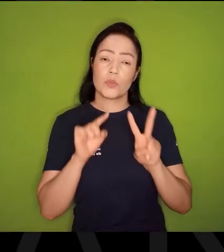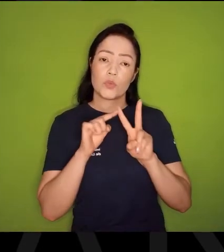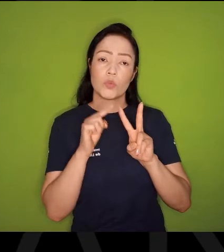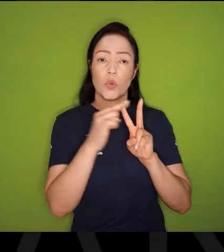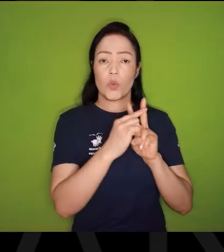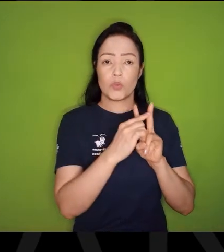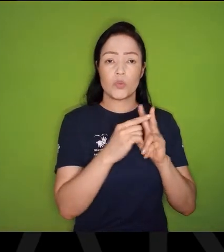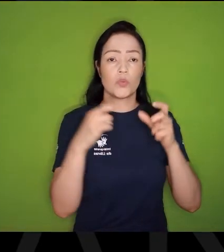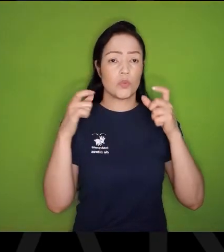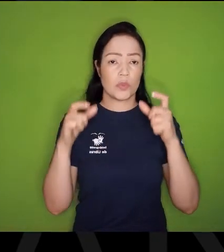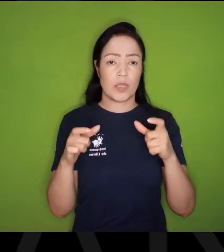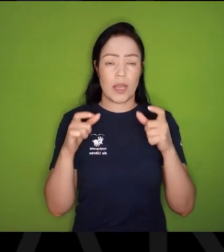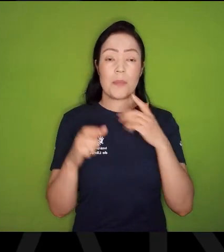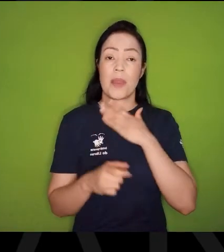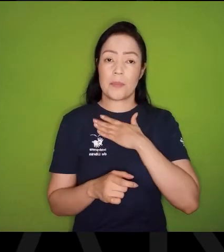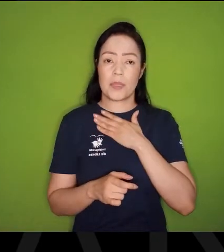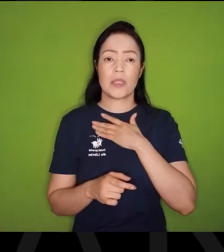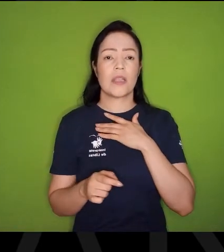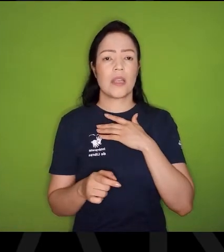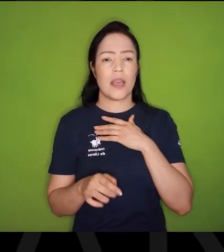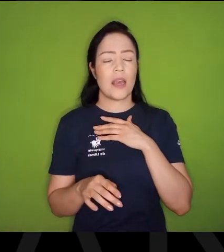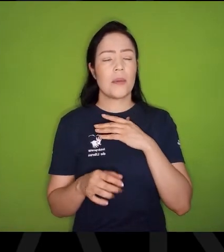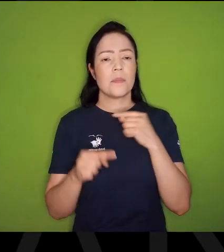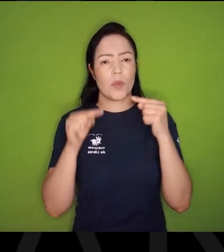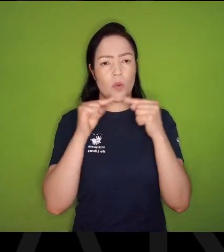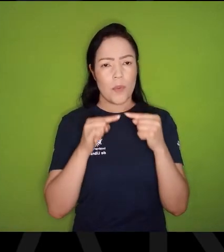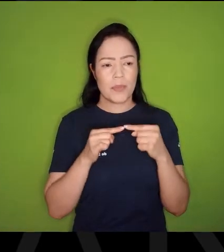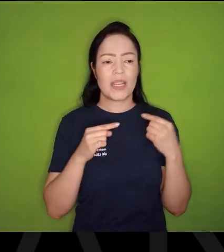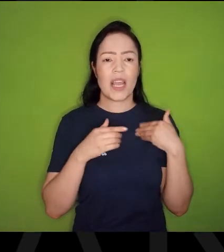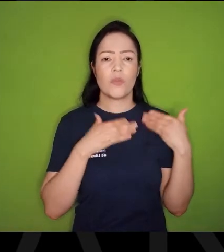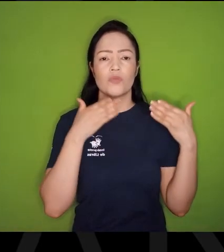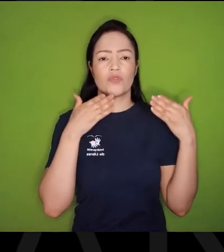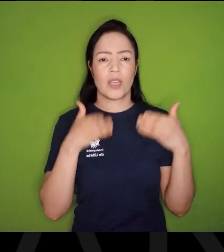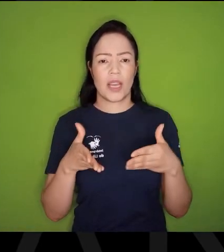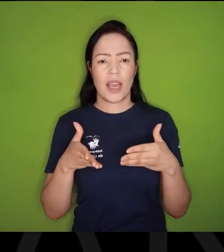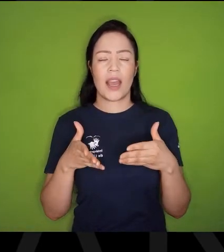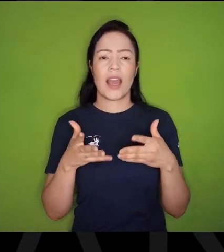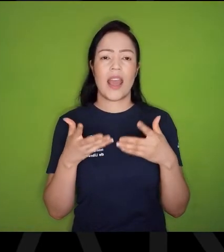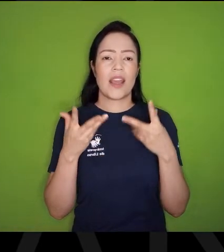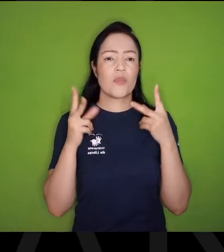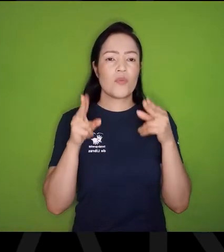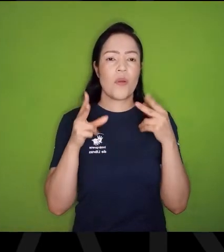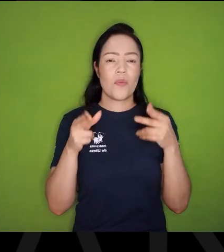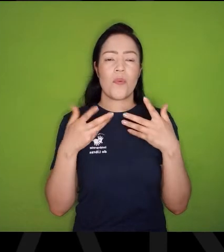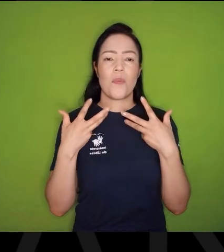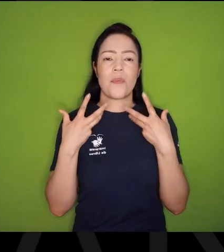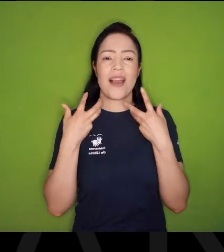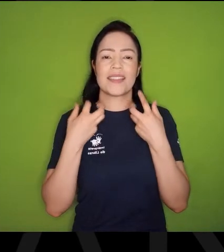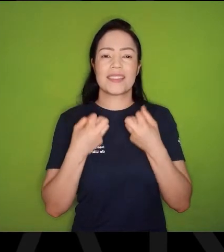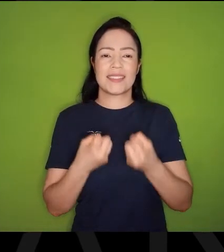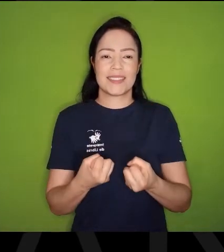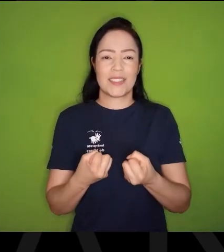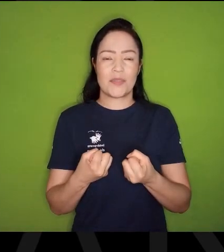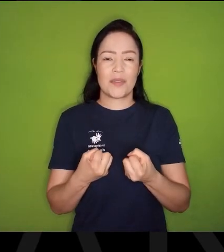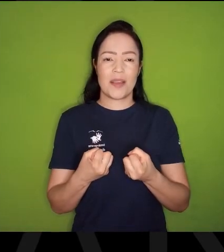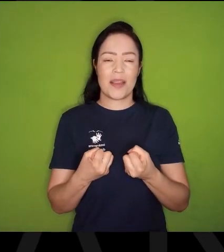lugares para mim, Tem muito a ver com essa minha chegada, E muito a ver com este acolhimento, O memorial me acolheu, Eu acho que